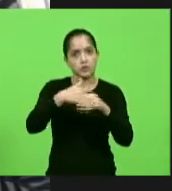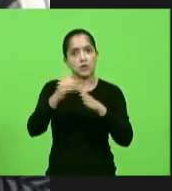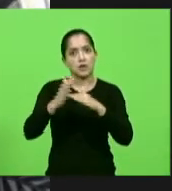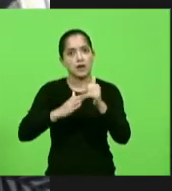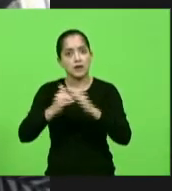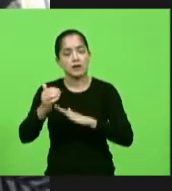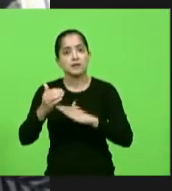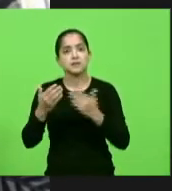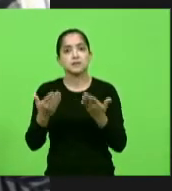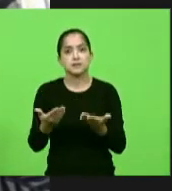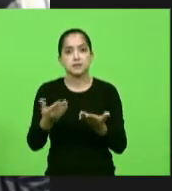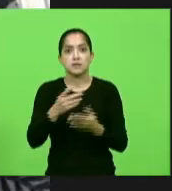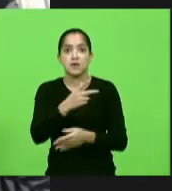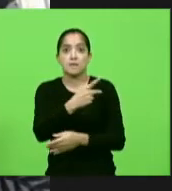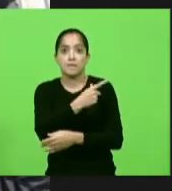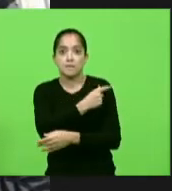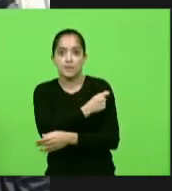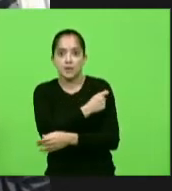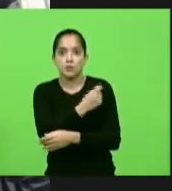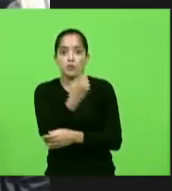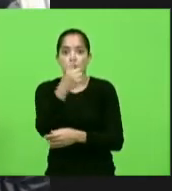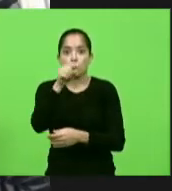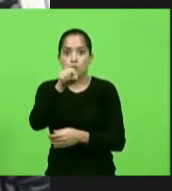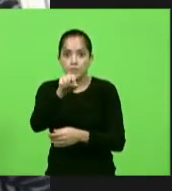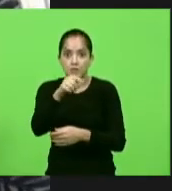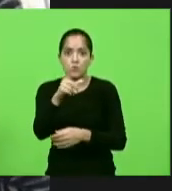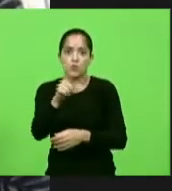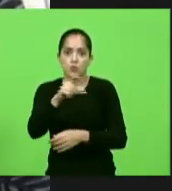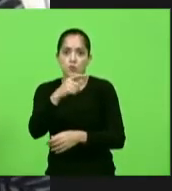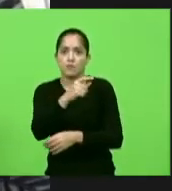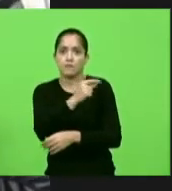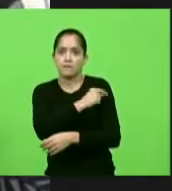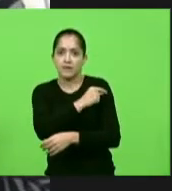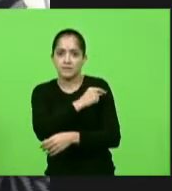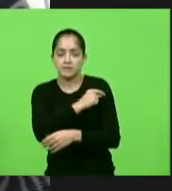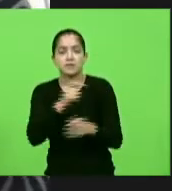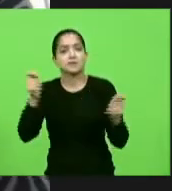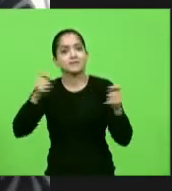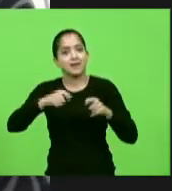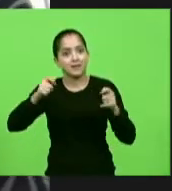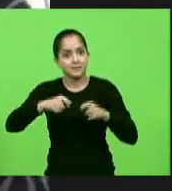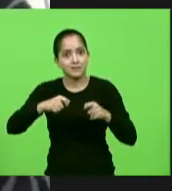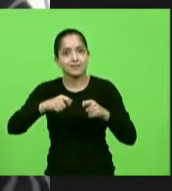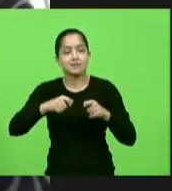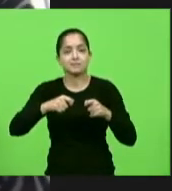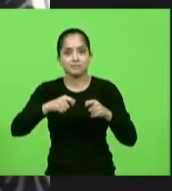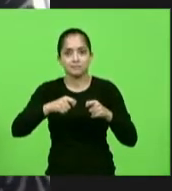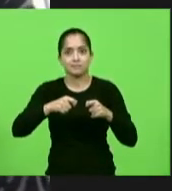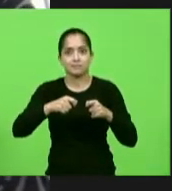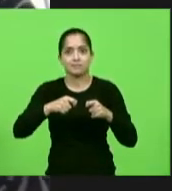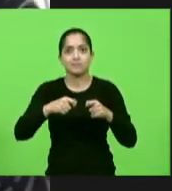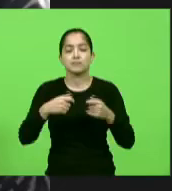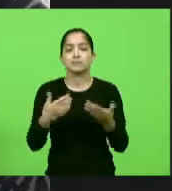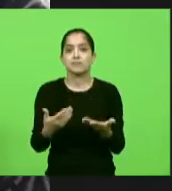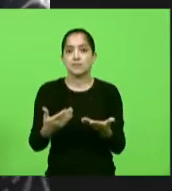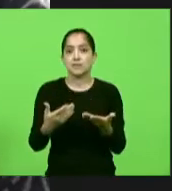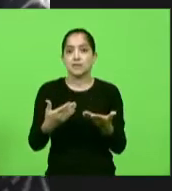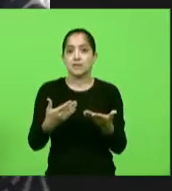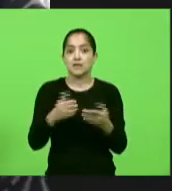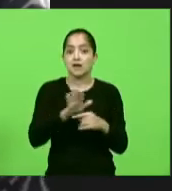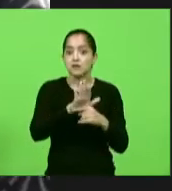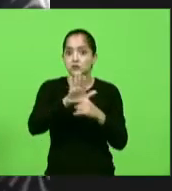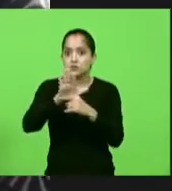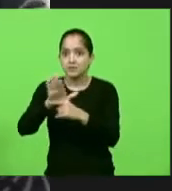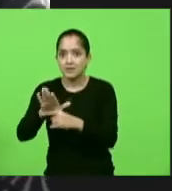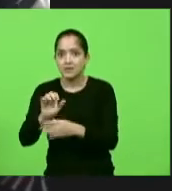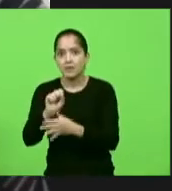com mil vacinas, nós cobriríamos todo este vasco campo e que daria também, formaria aí uma barreira de